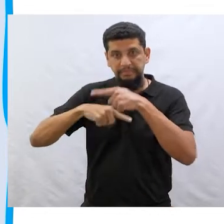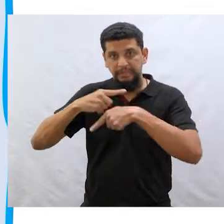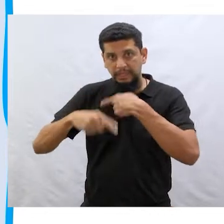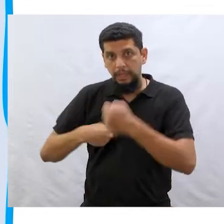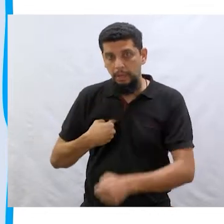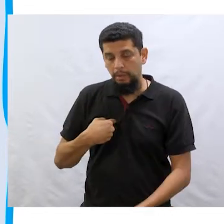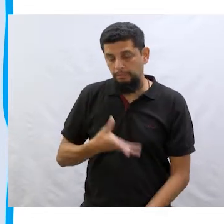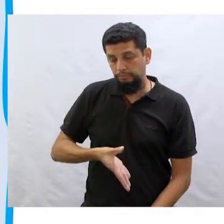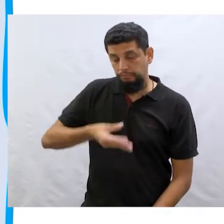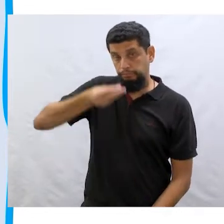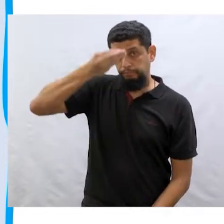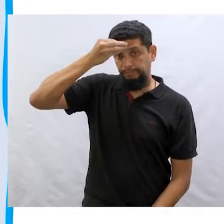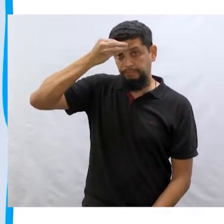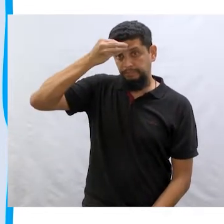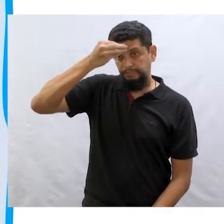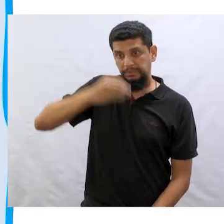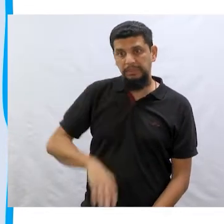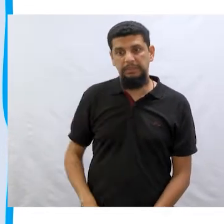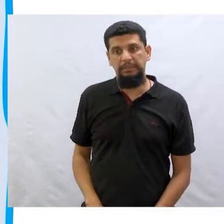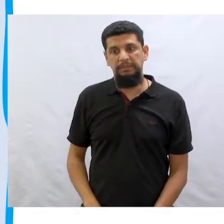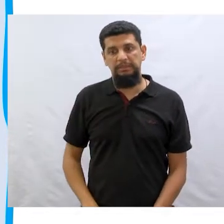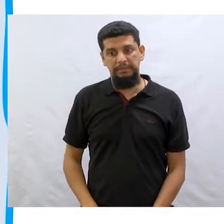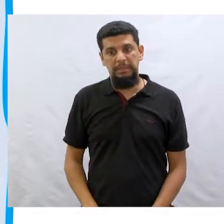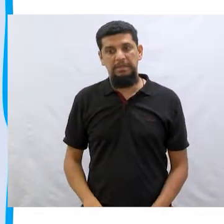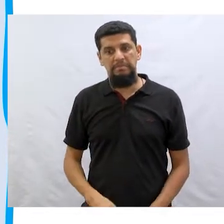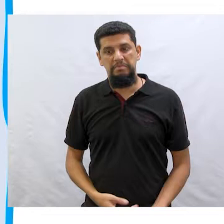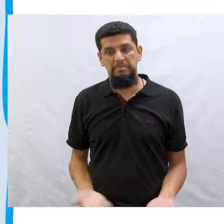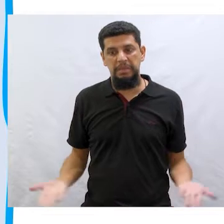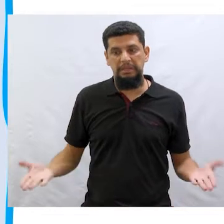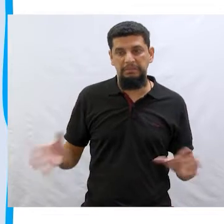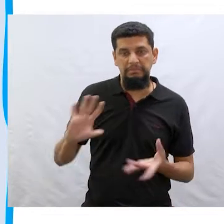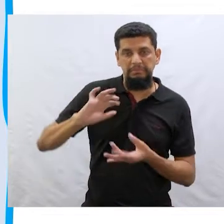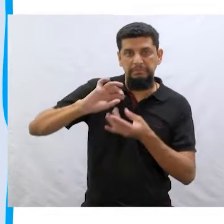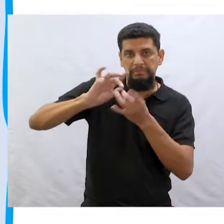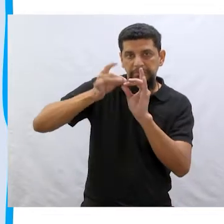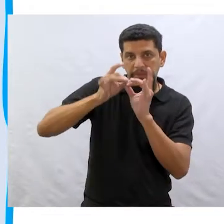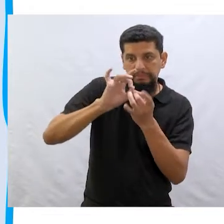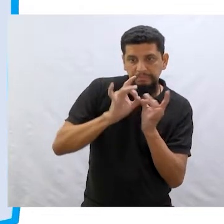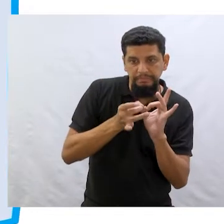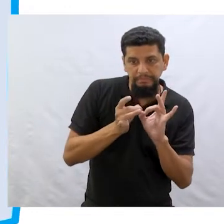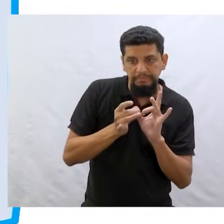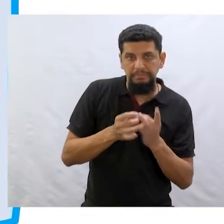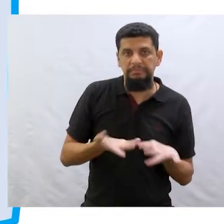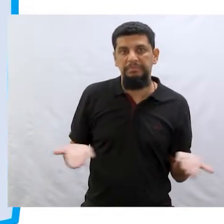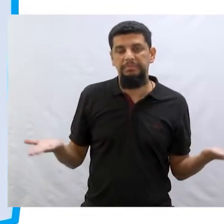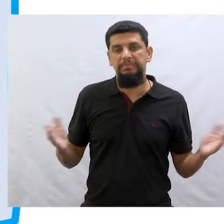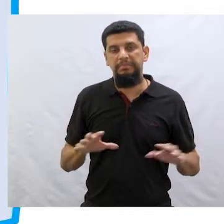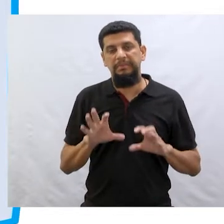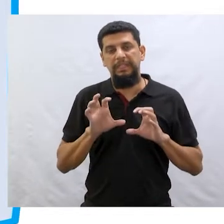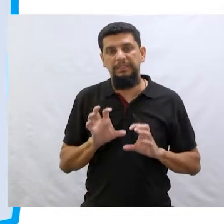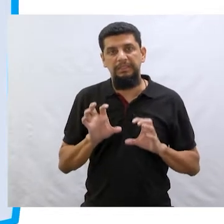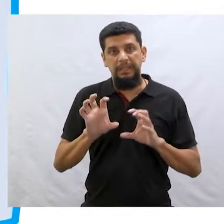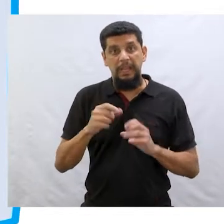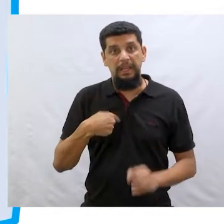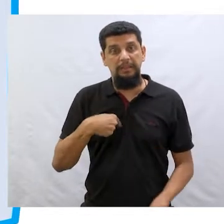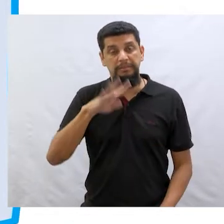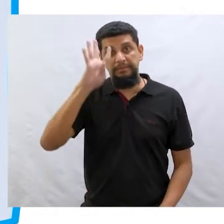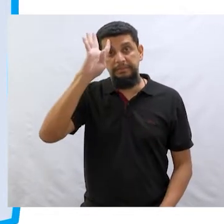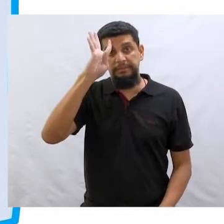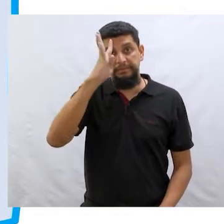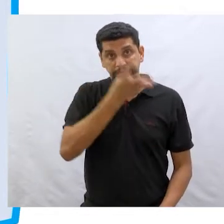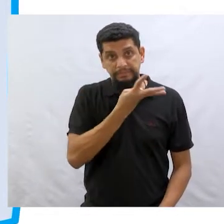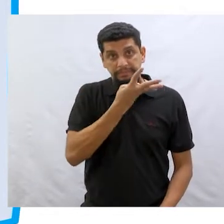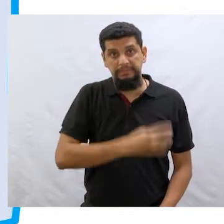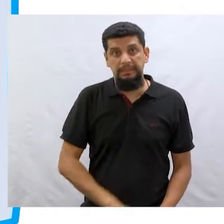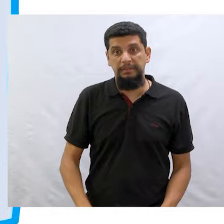decoro, enfeito, embelezo e ilumino. Foi isso que eu resolvi